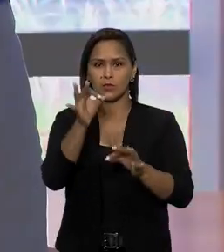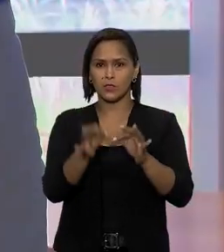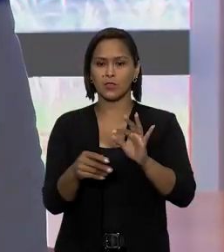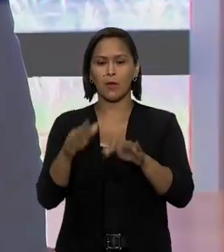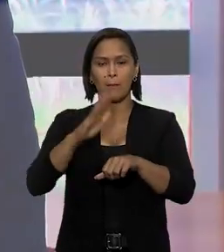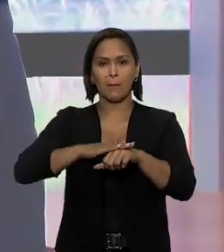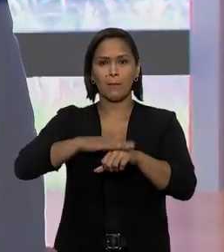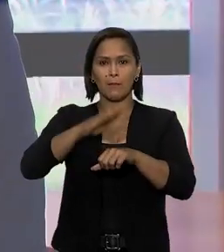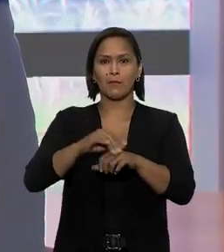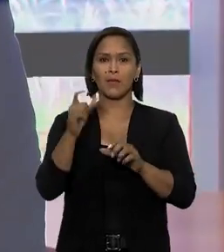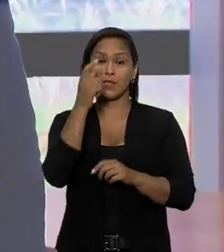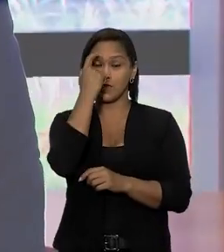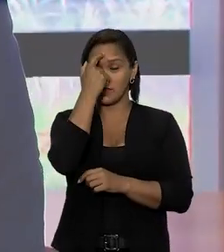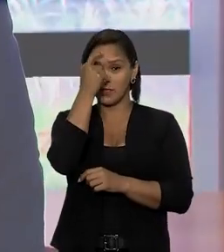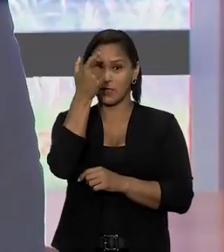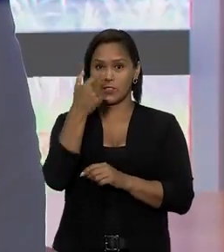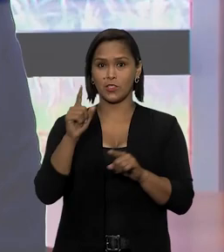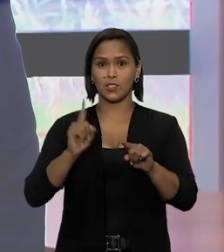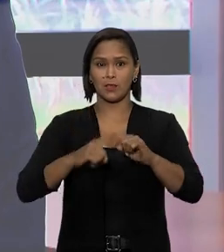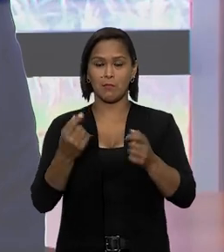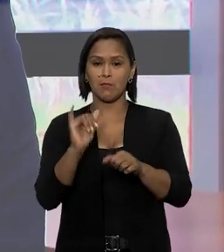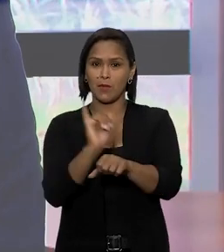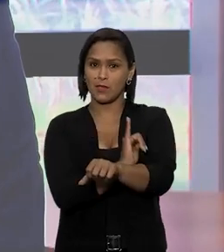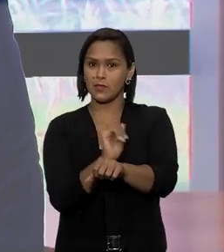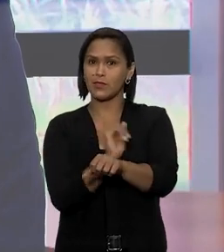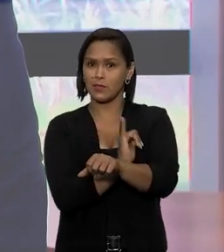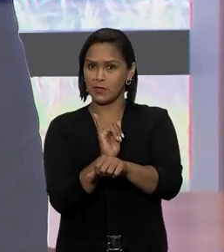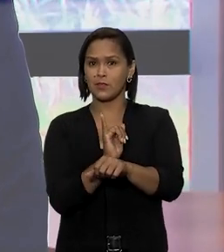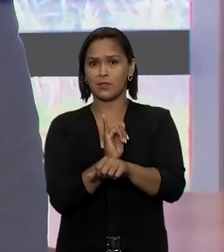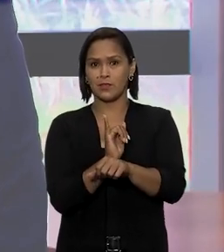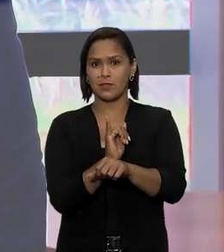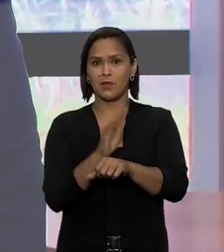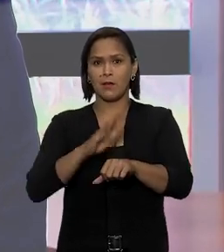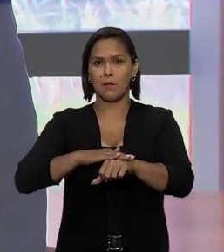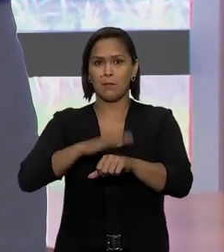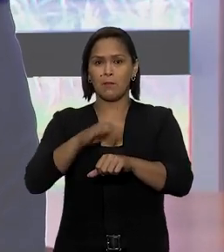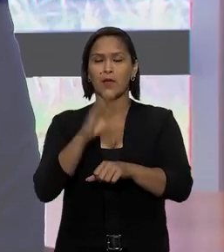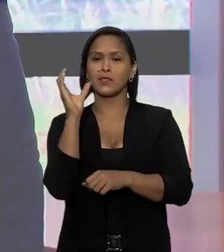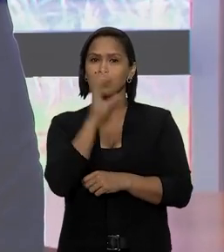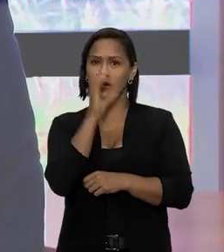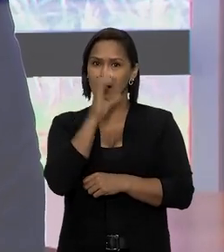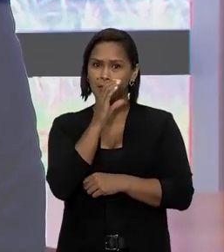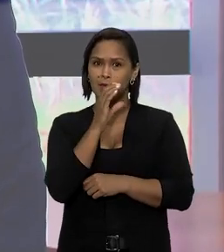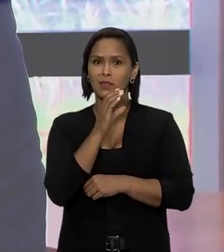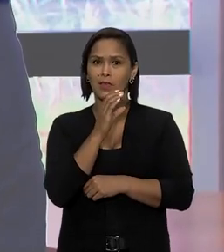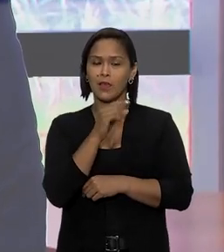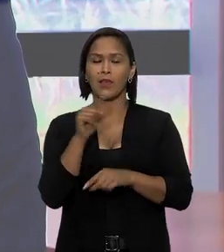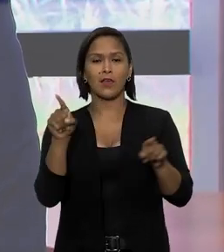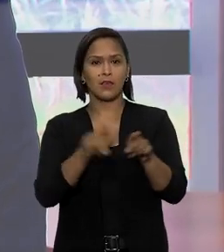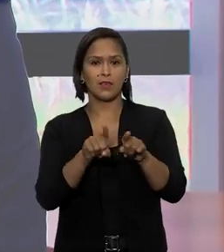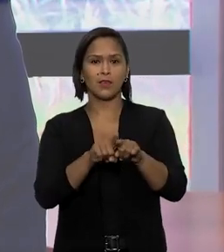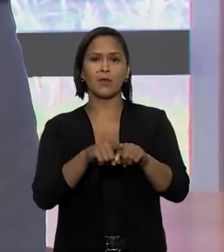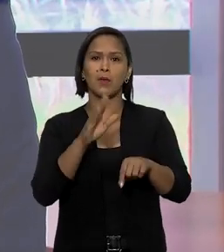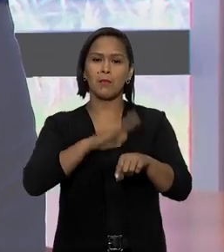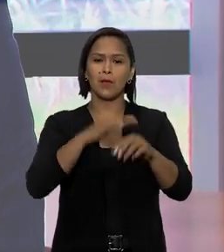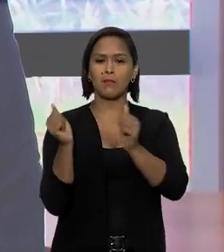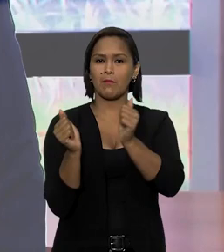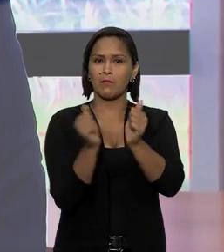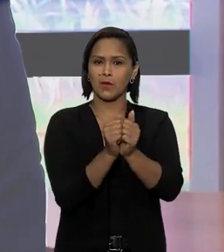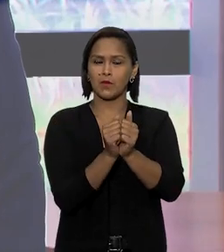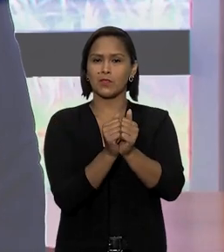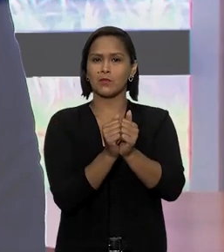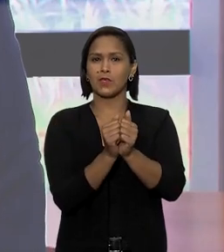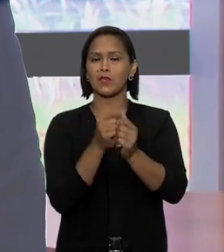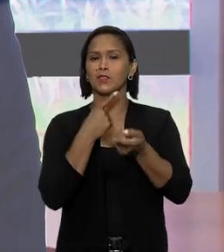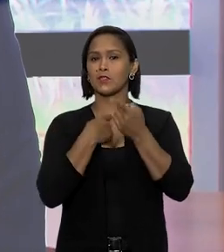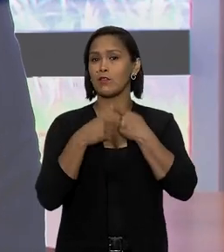mais inteligente, mais estratégica, mais eficiente e, dessa forma, mais próxima